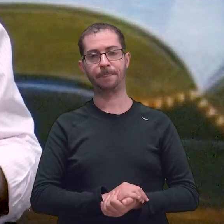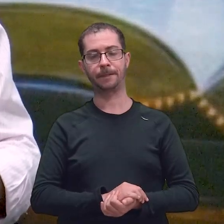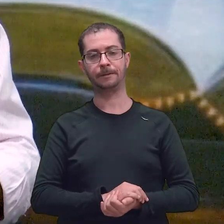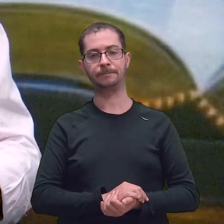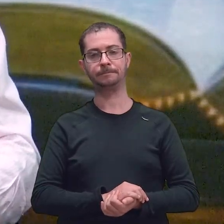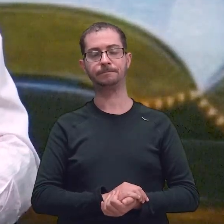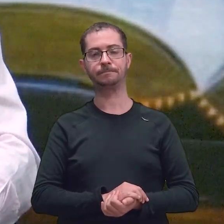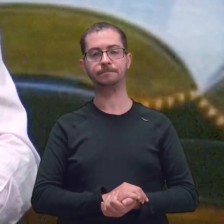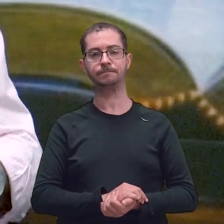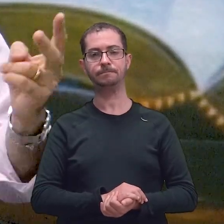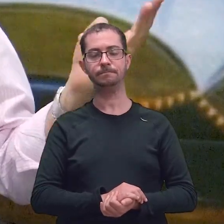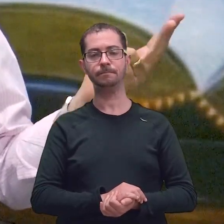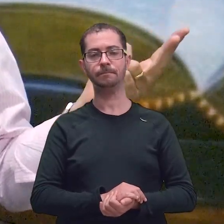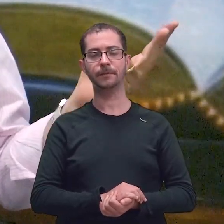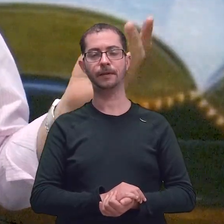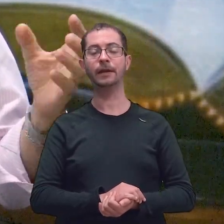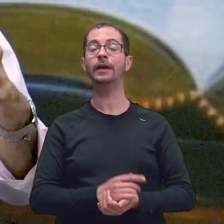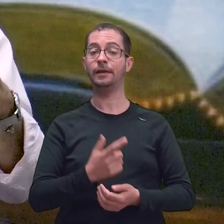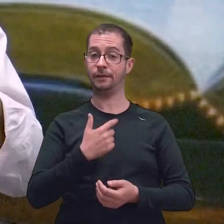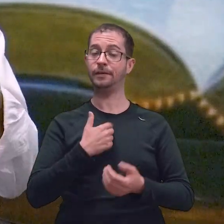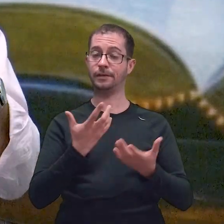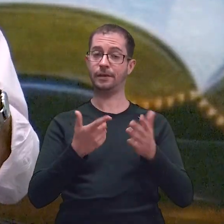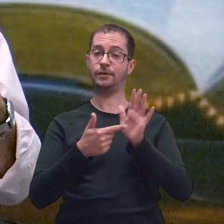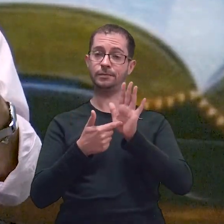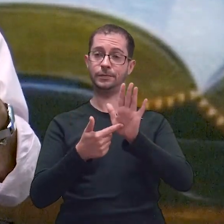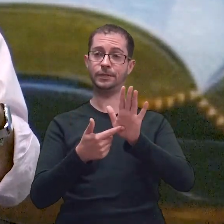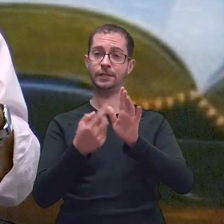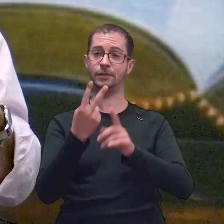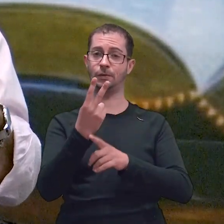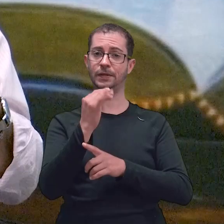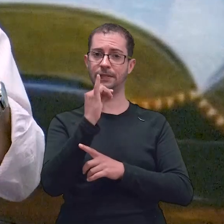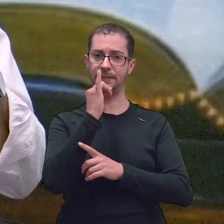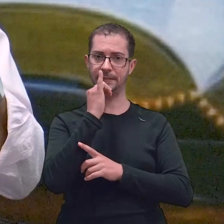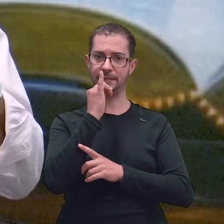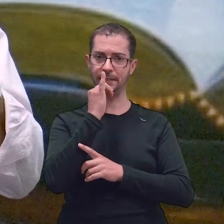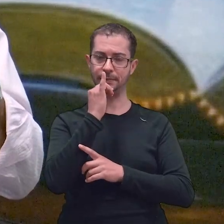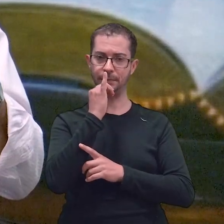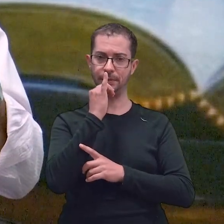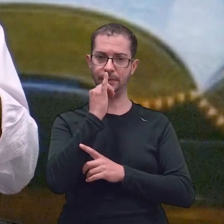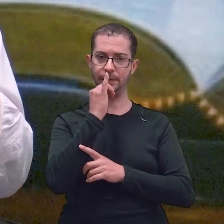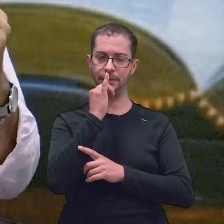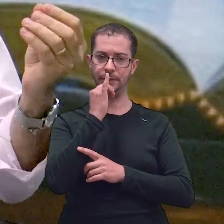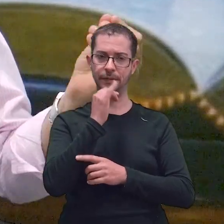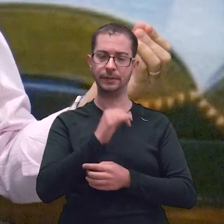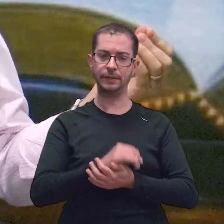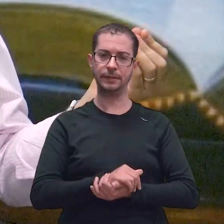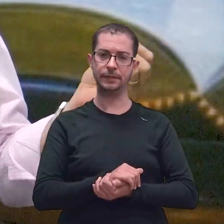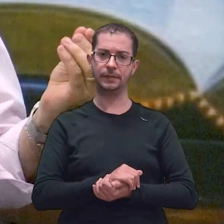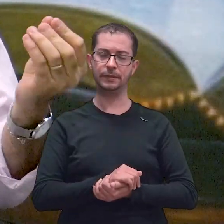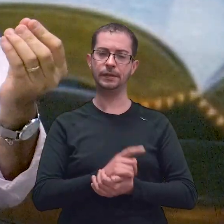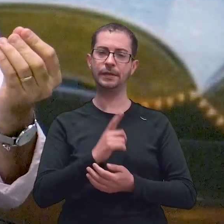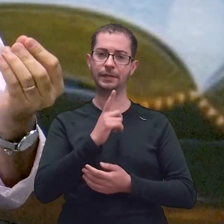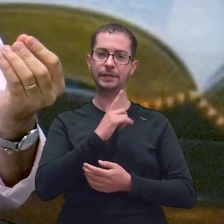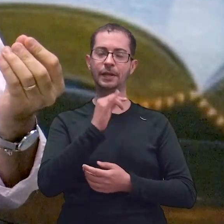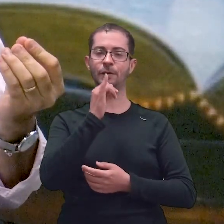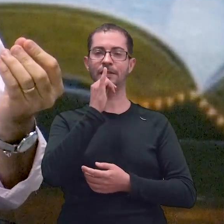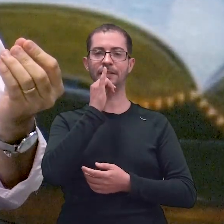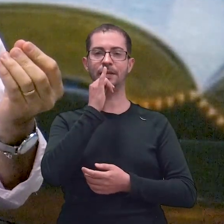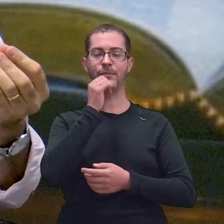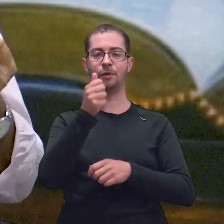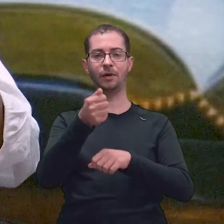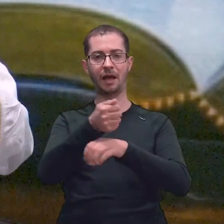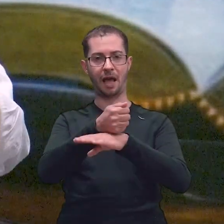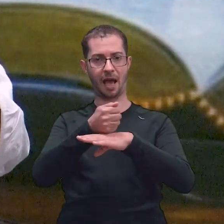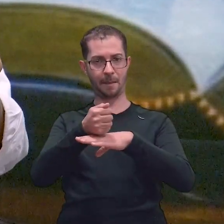E aí eu quero dar dois exemplos aqui, sobre essa questão de andar aí. Nós temos um, vamos dizer, um exemplo clássico, que é Abraão, né?